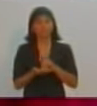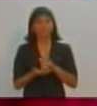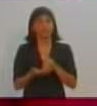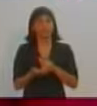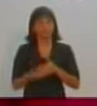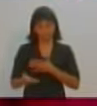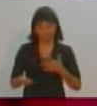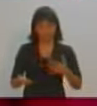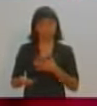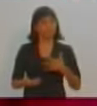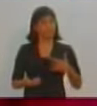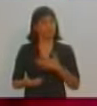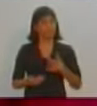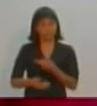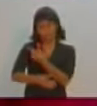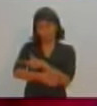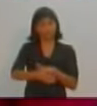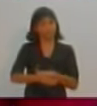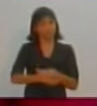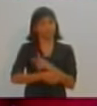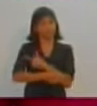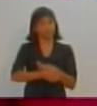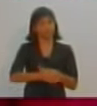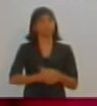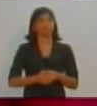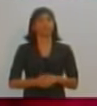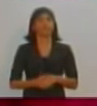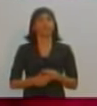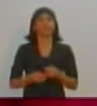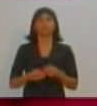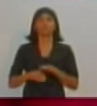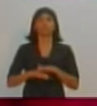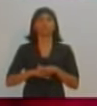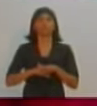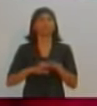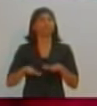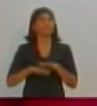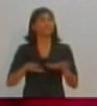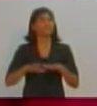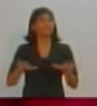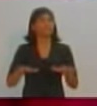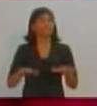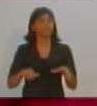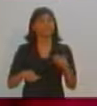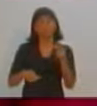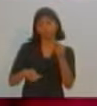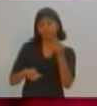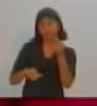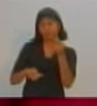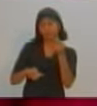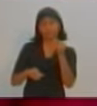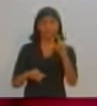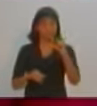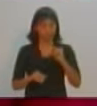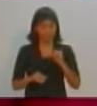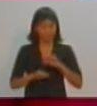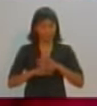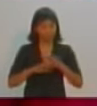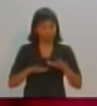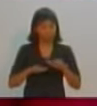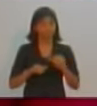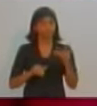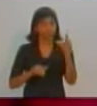da área de saúde, da área da educação, vão perder 65% dos seus rendimentos em virtude de uma ação